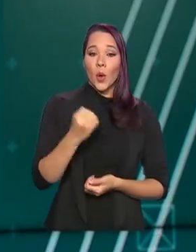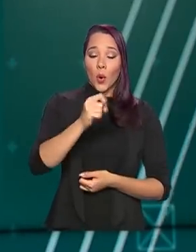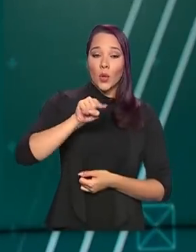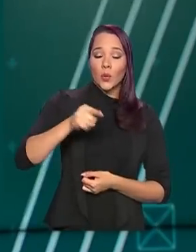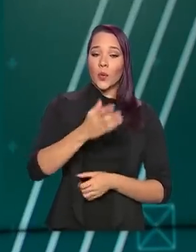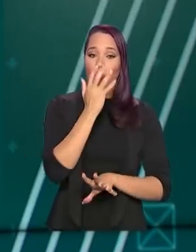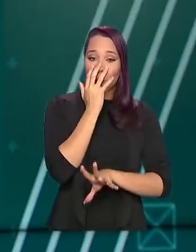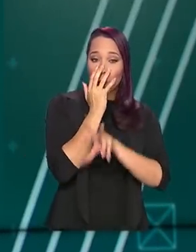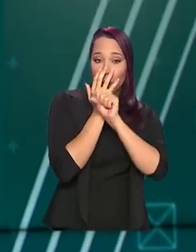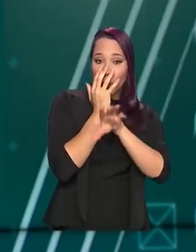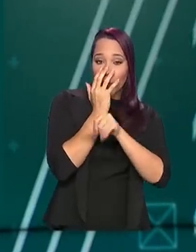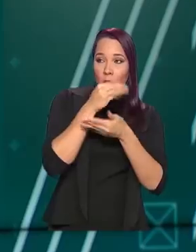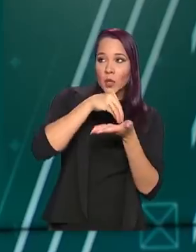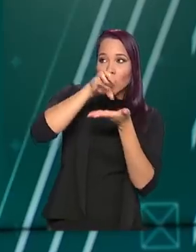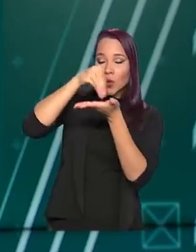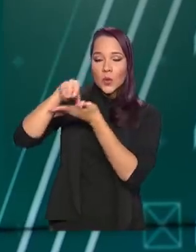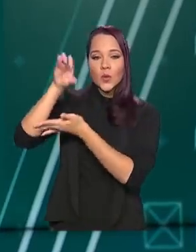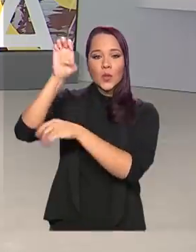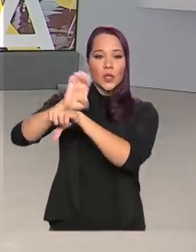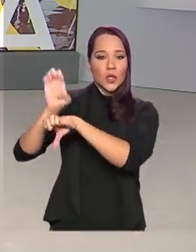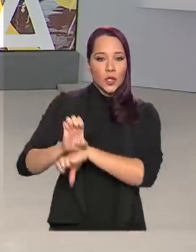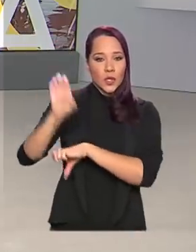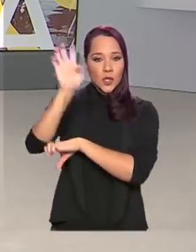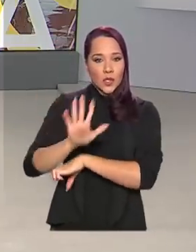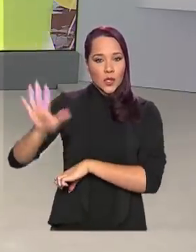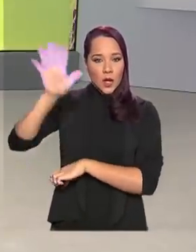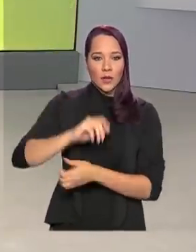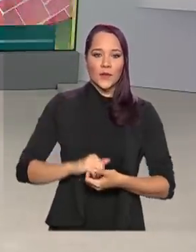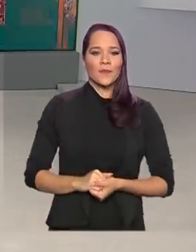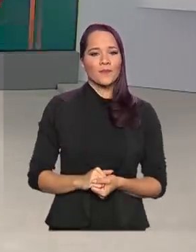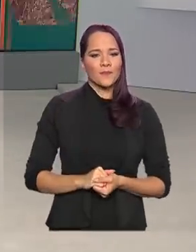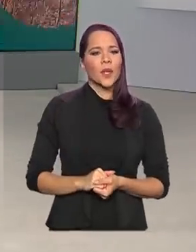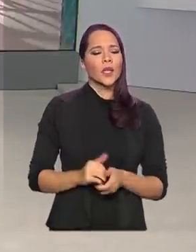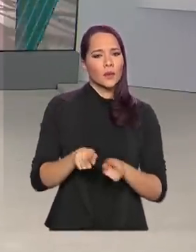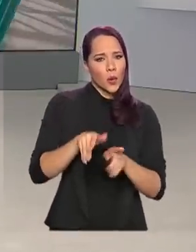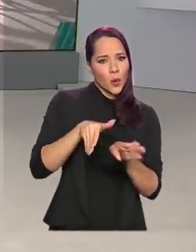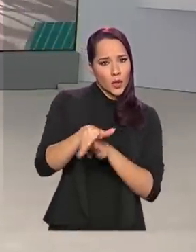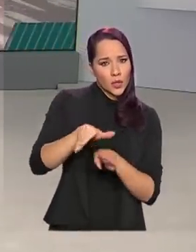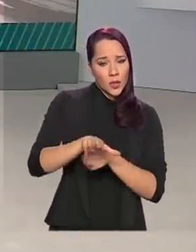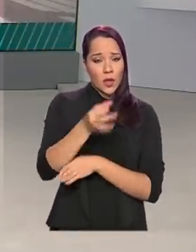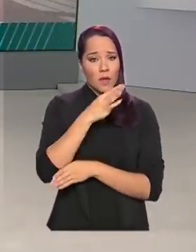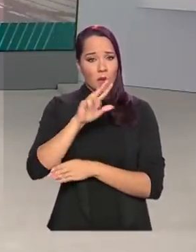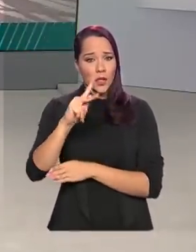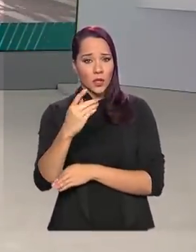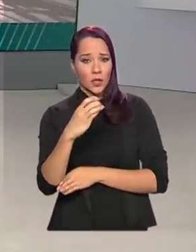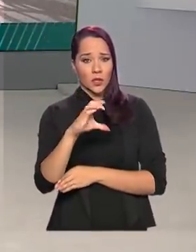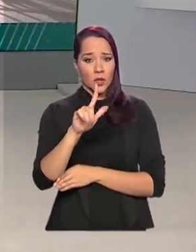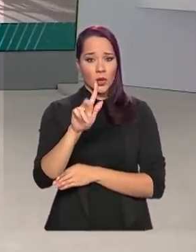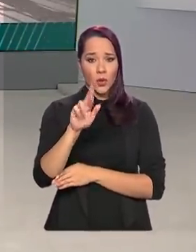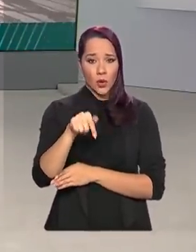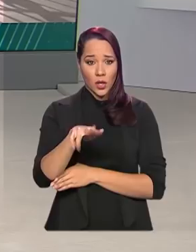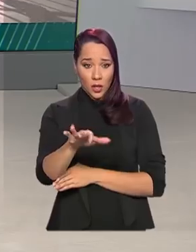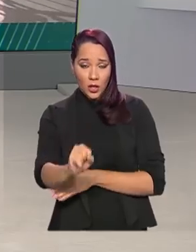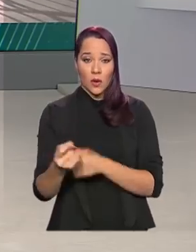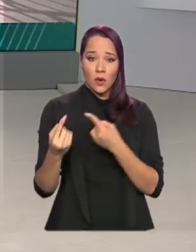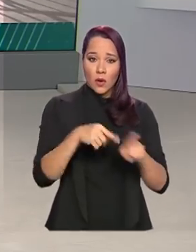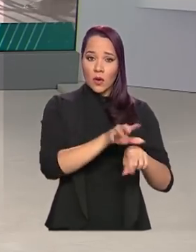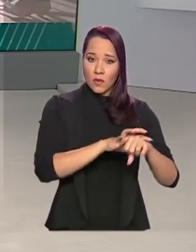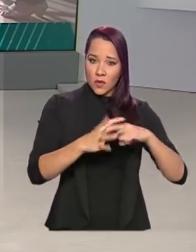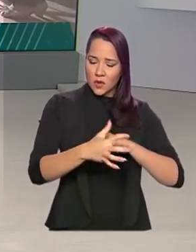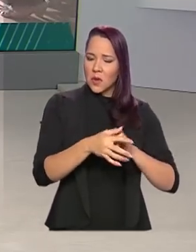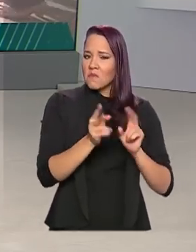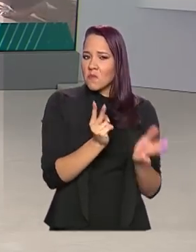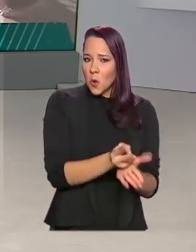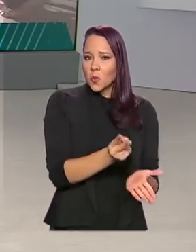pulmonares distribuídos aos estados. E a orientação sobre o uso da hidroxicloroquina no combate à Covid-19